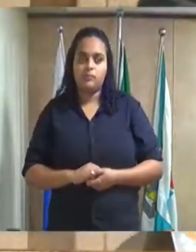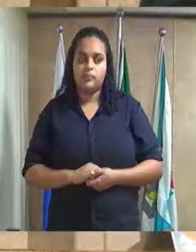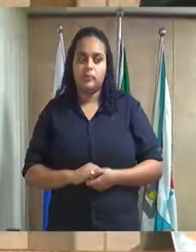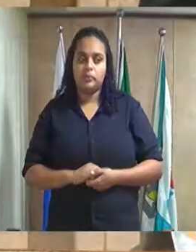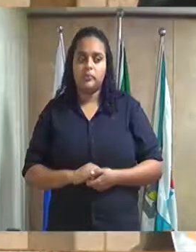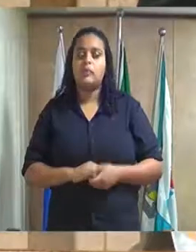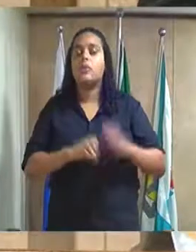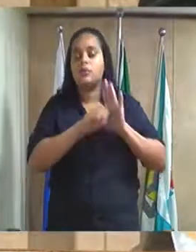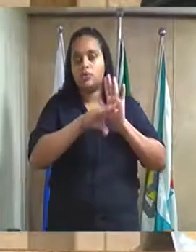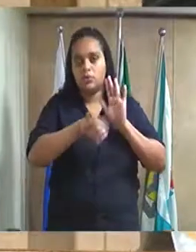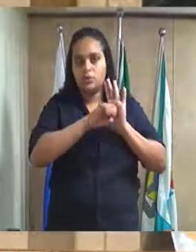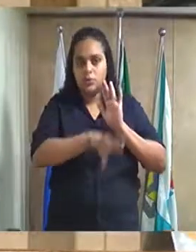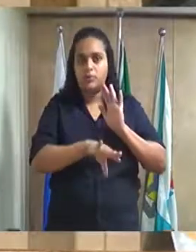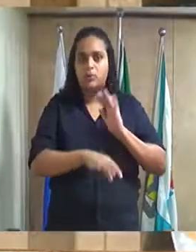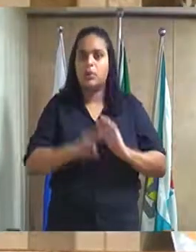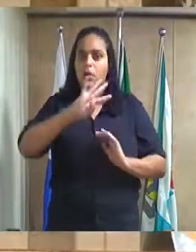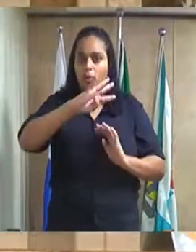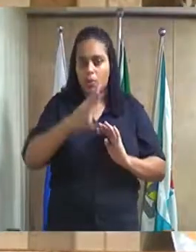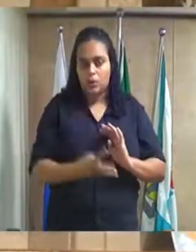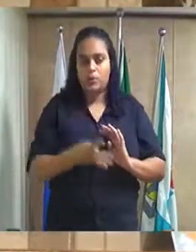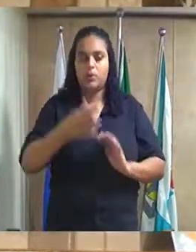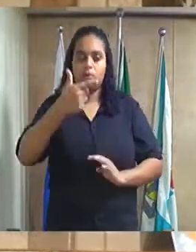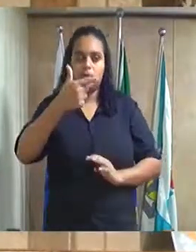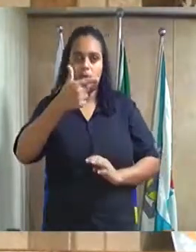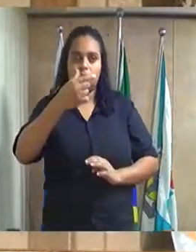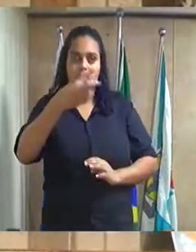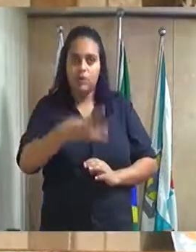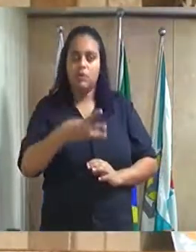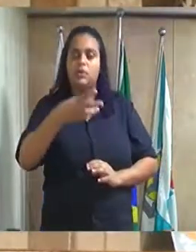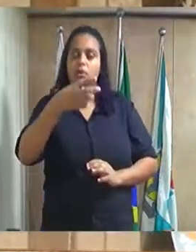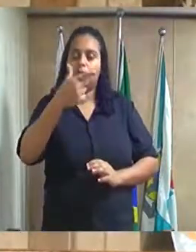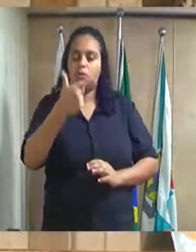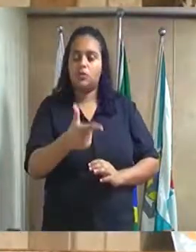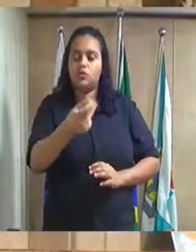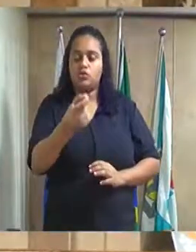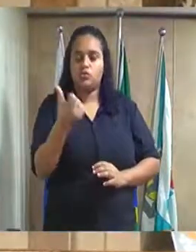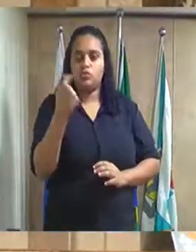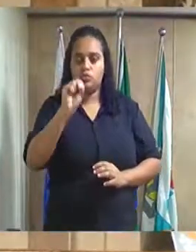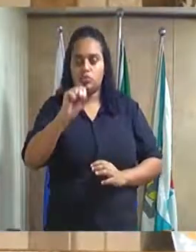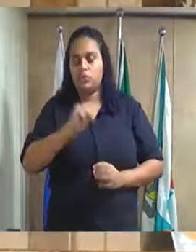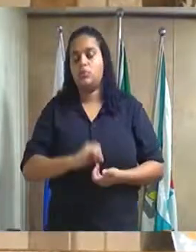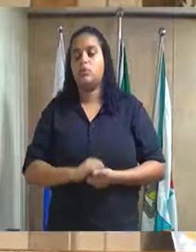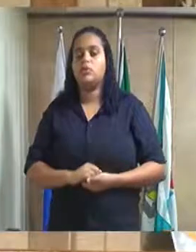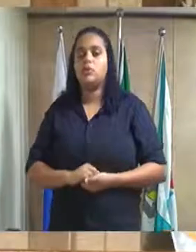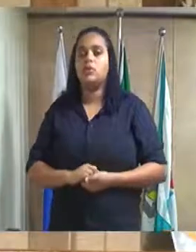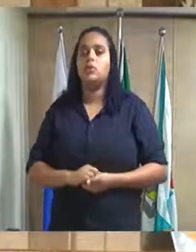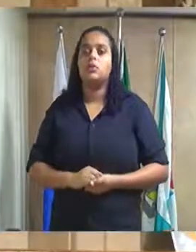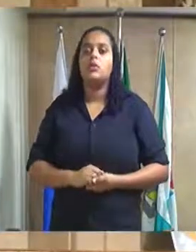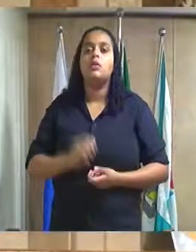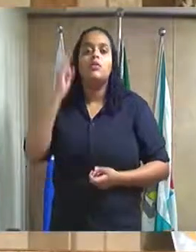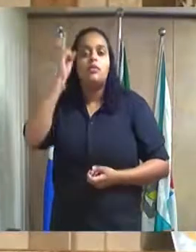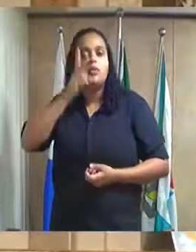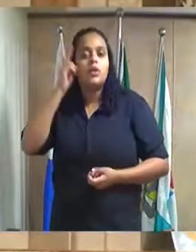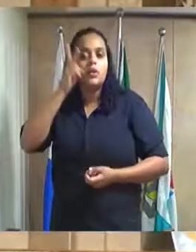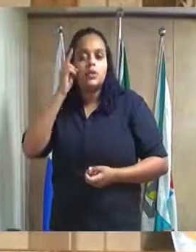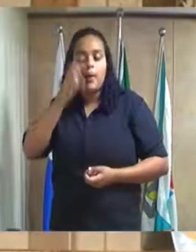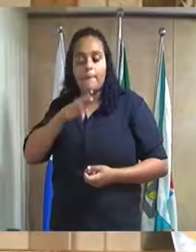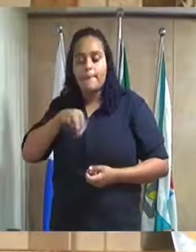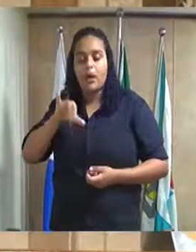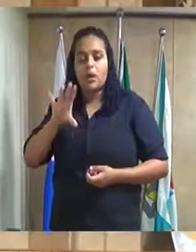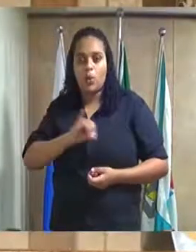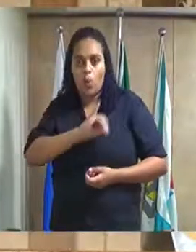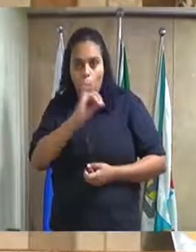Indicação número 4.032-2018, do excelentíssimo senhor vereador Marquinhos Oi,